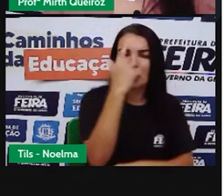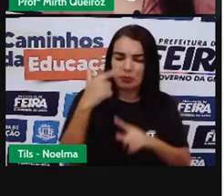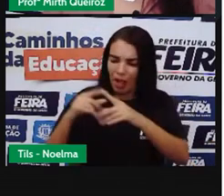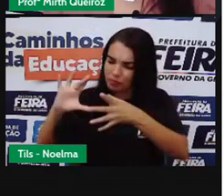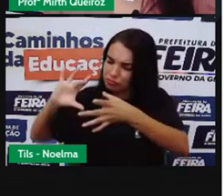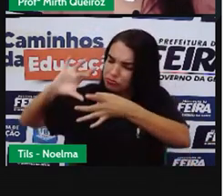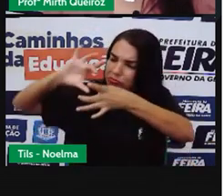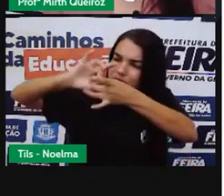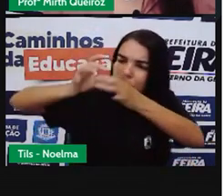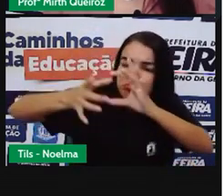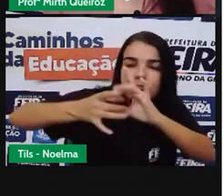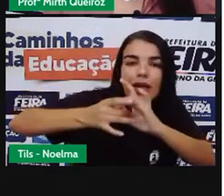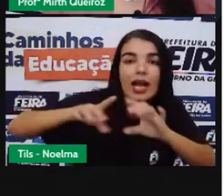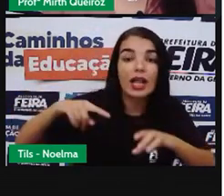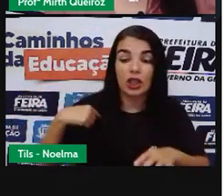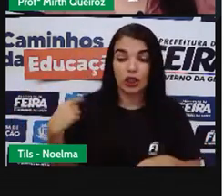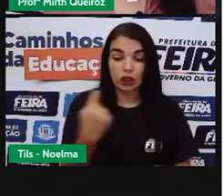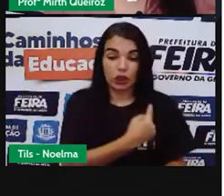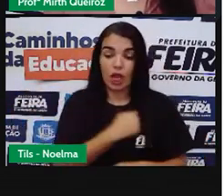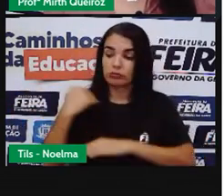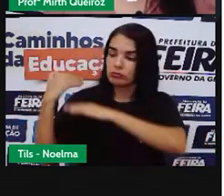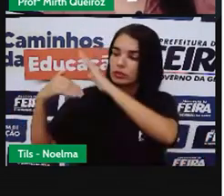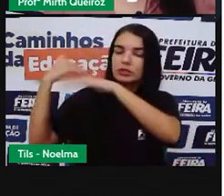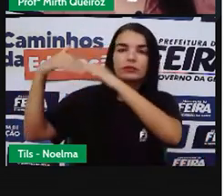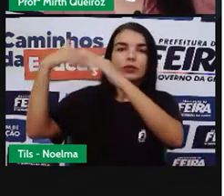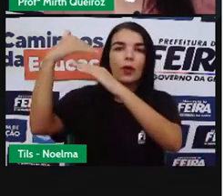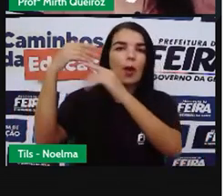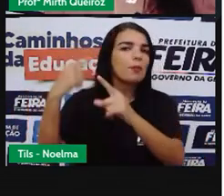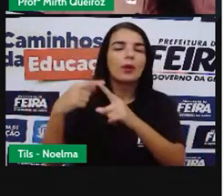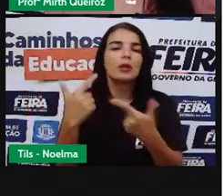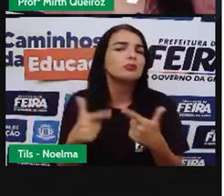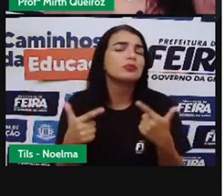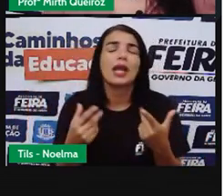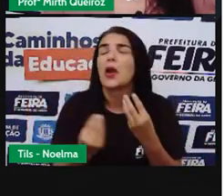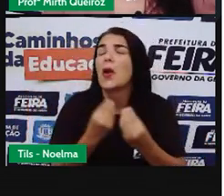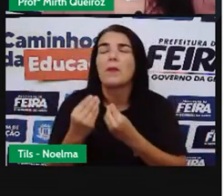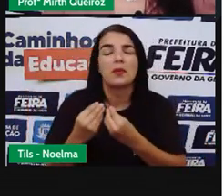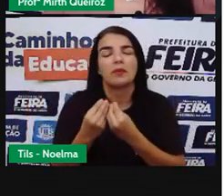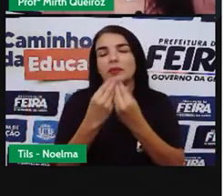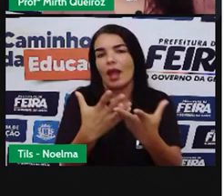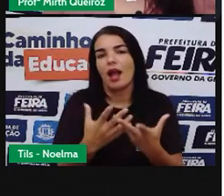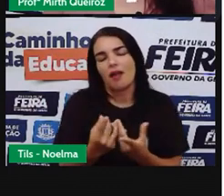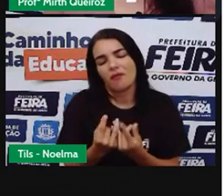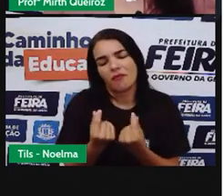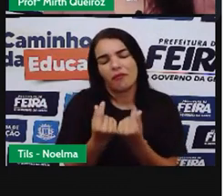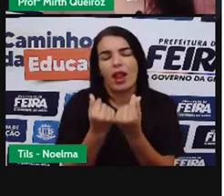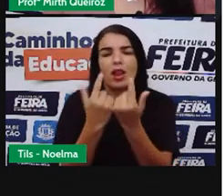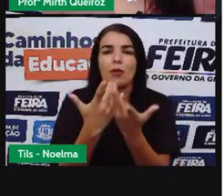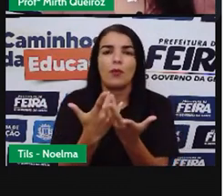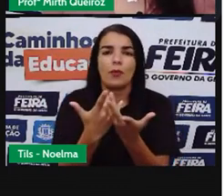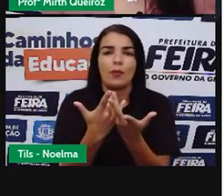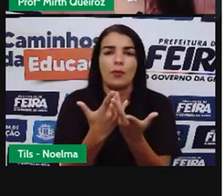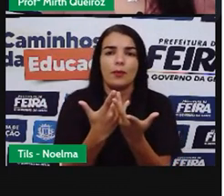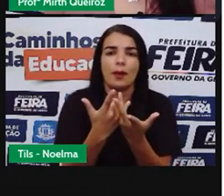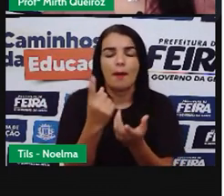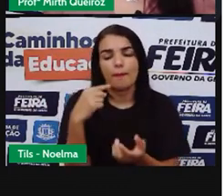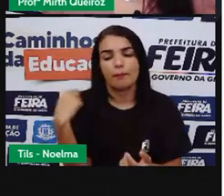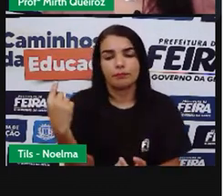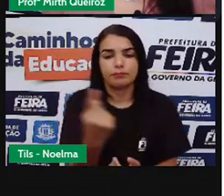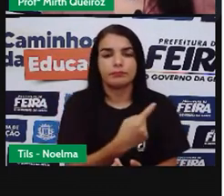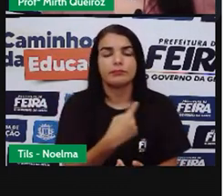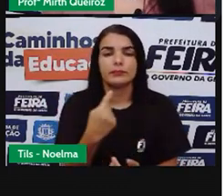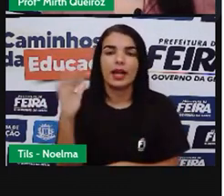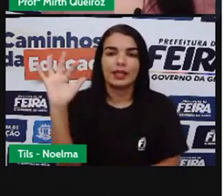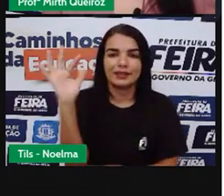natureza Que a gente se desenvolve Então não tem como a gente dar um valor Em relação a dinheiro Para essa natureza